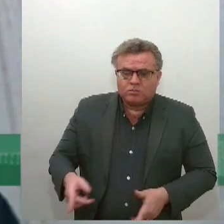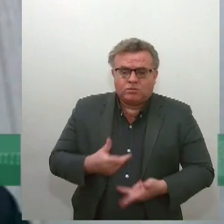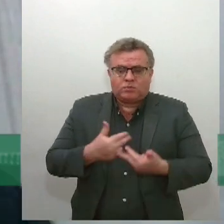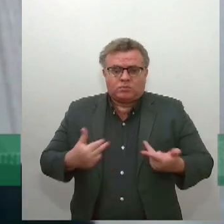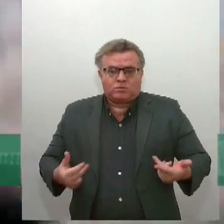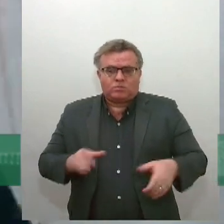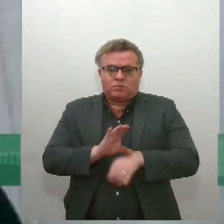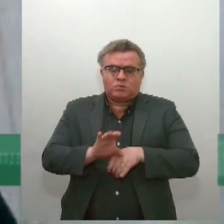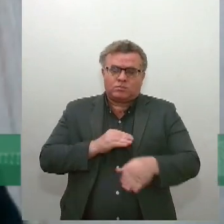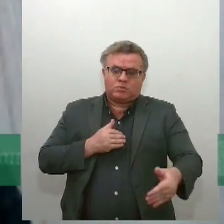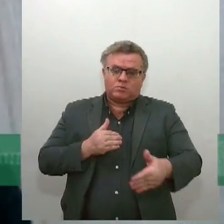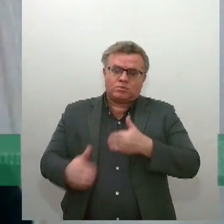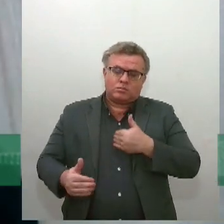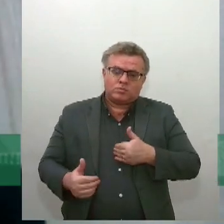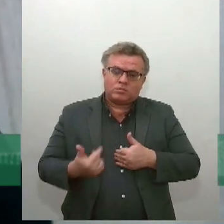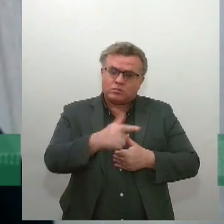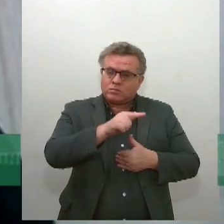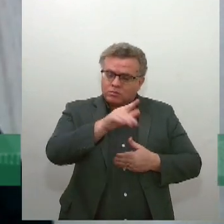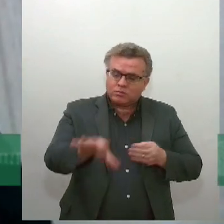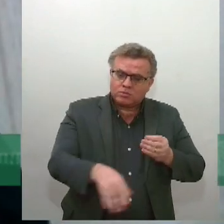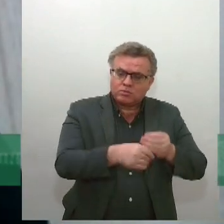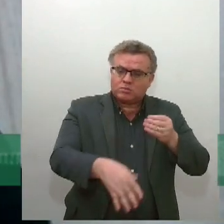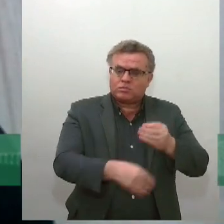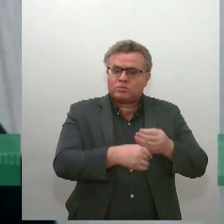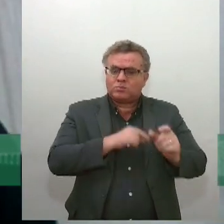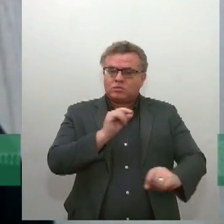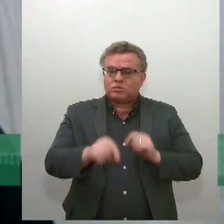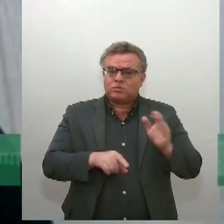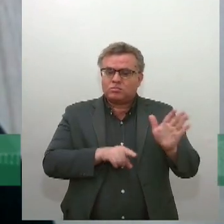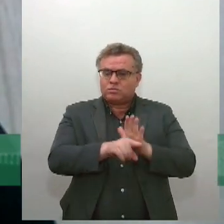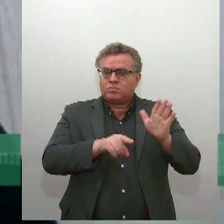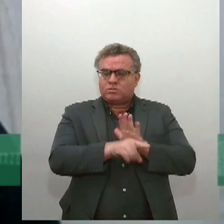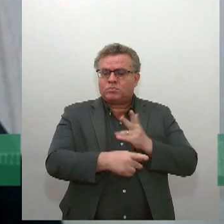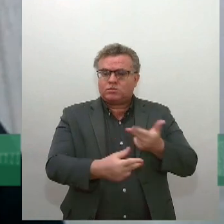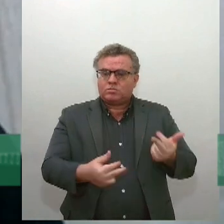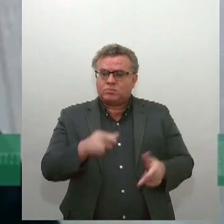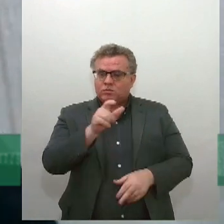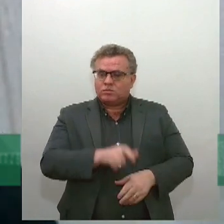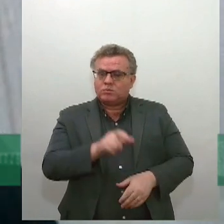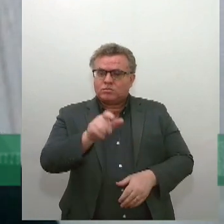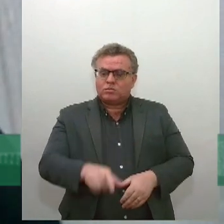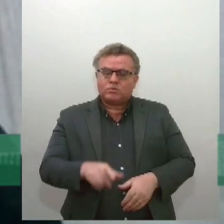ela coloca ações que visem a questionar atos das autoridades,